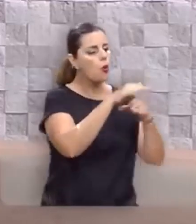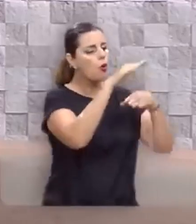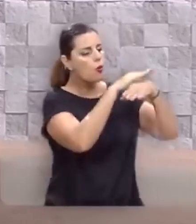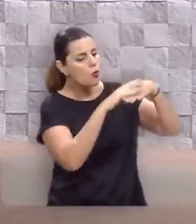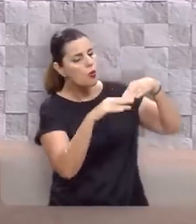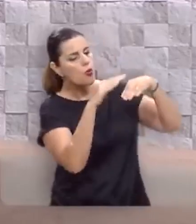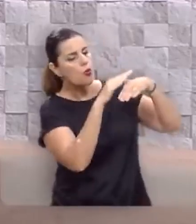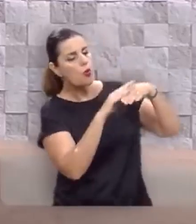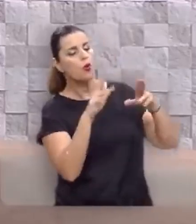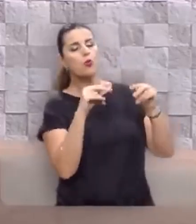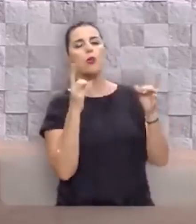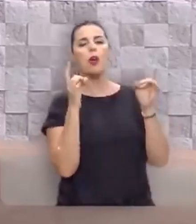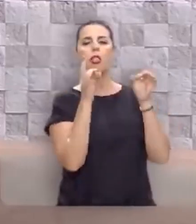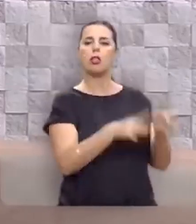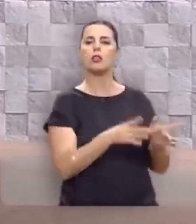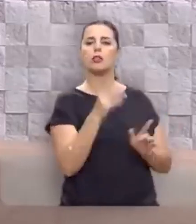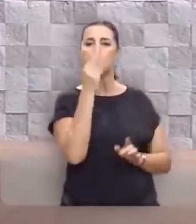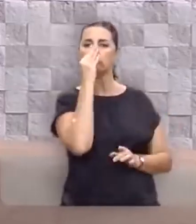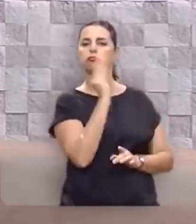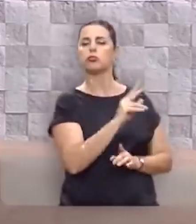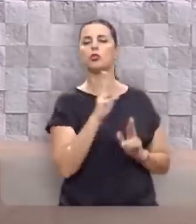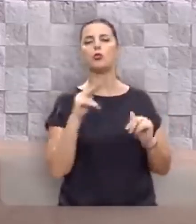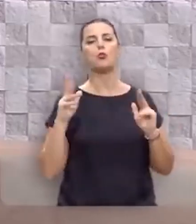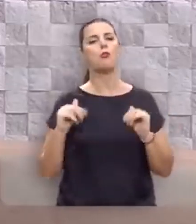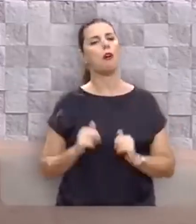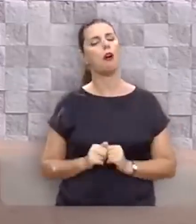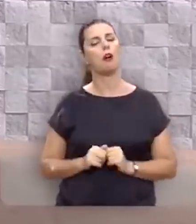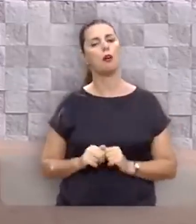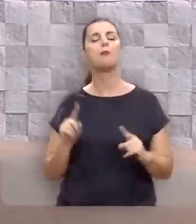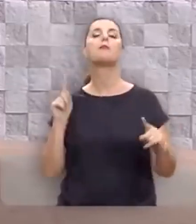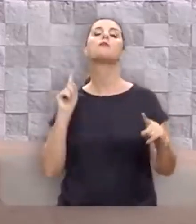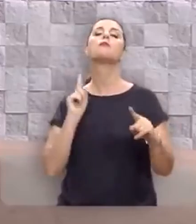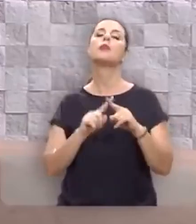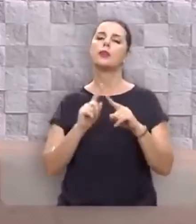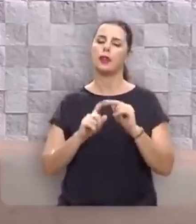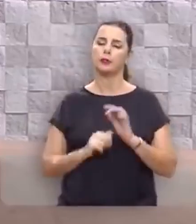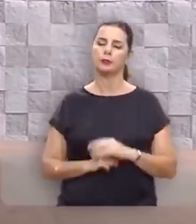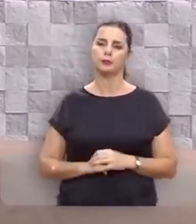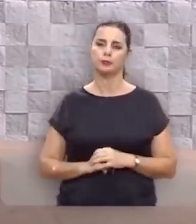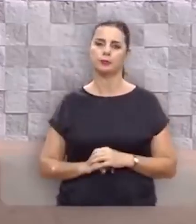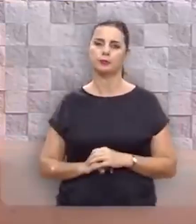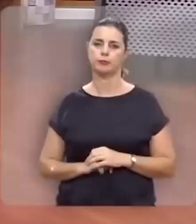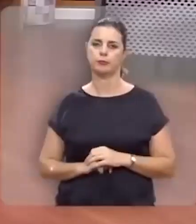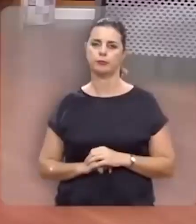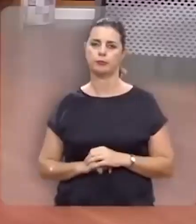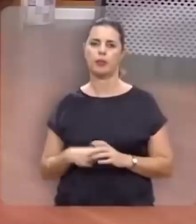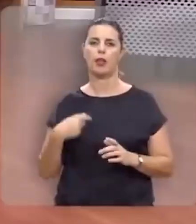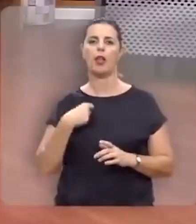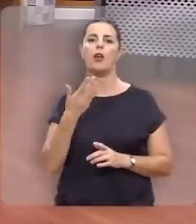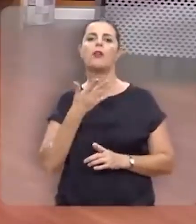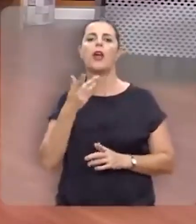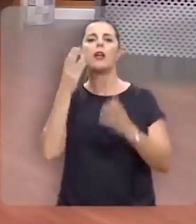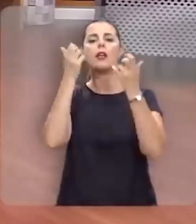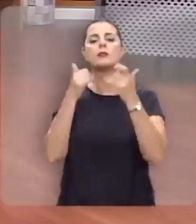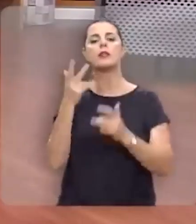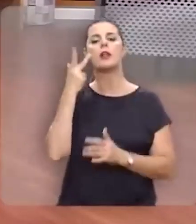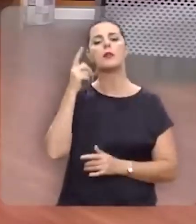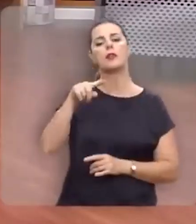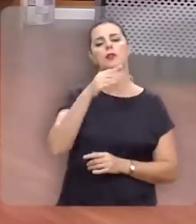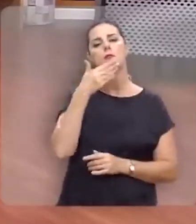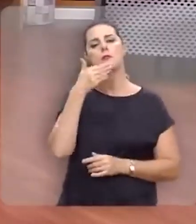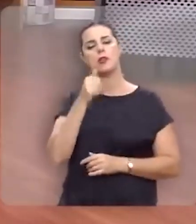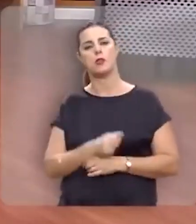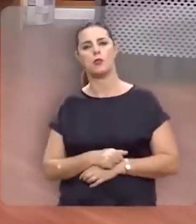você. Ele não desampara você. Mas por que isso? Eu quero, então, explicar isso melhor.